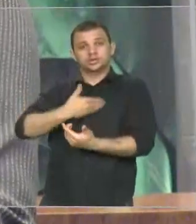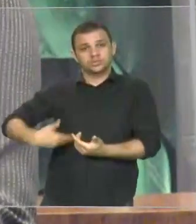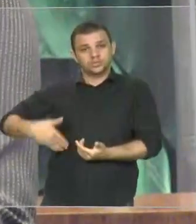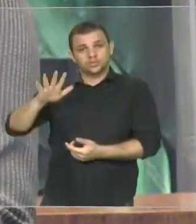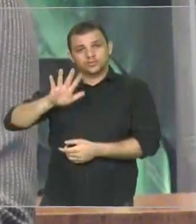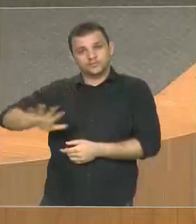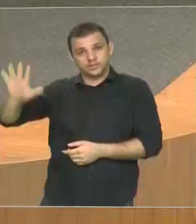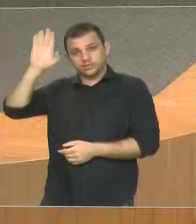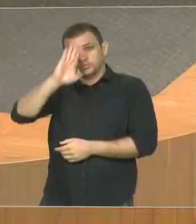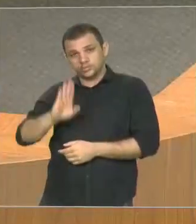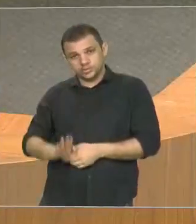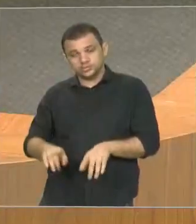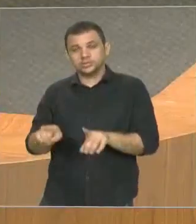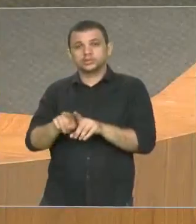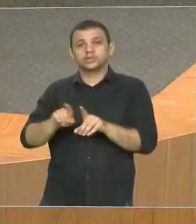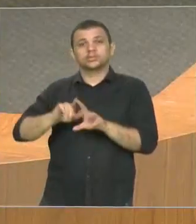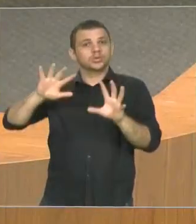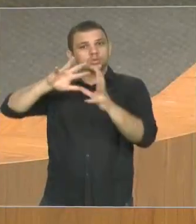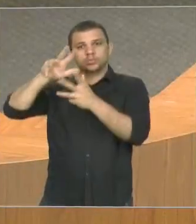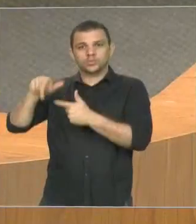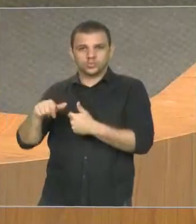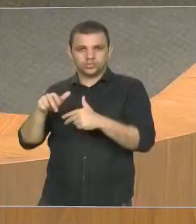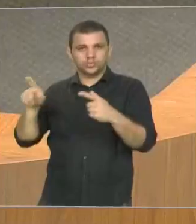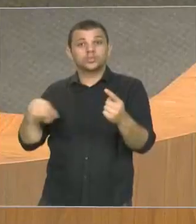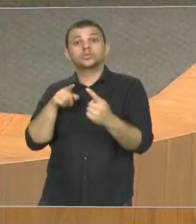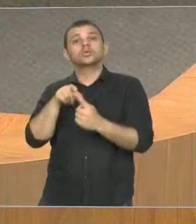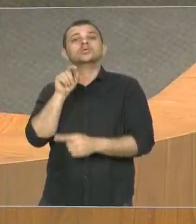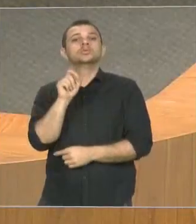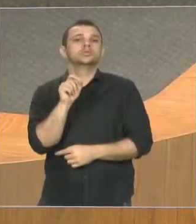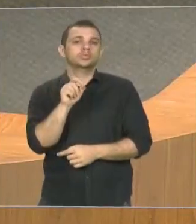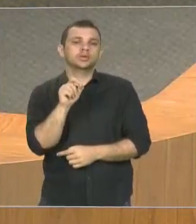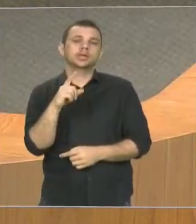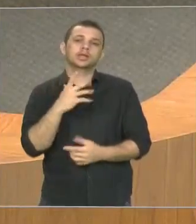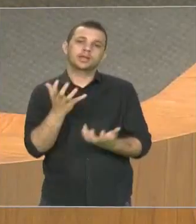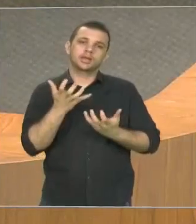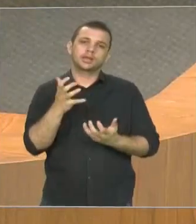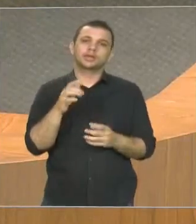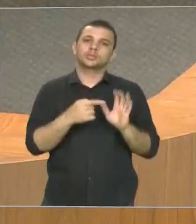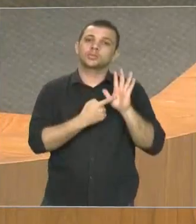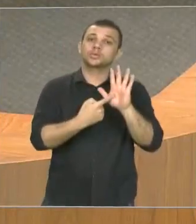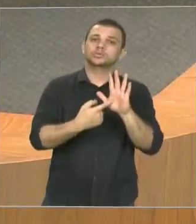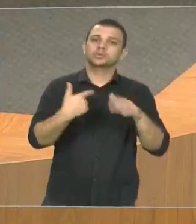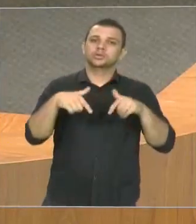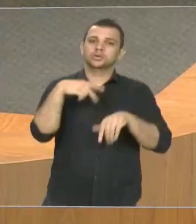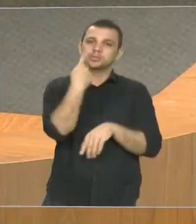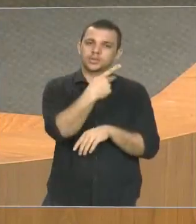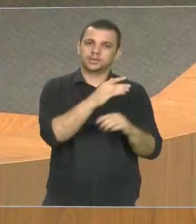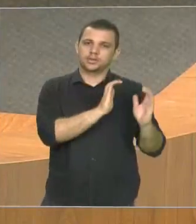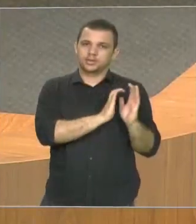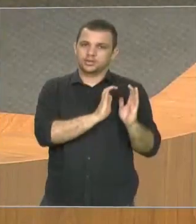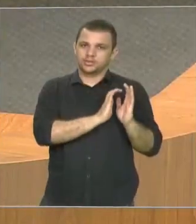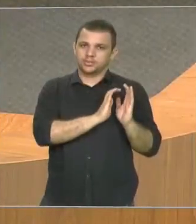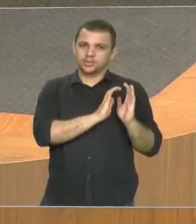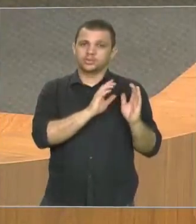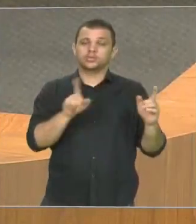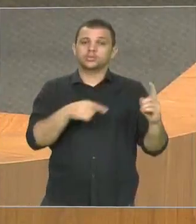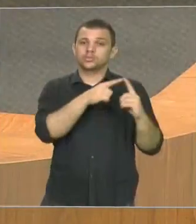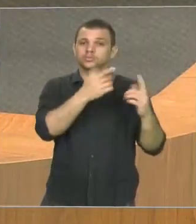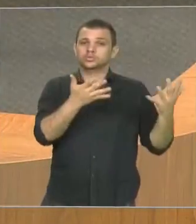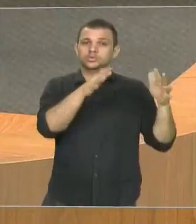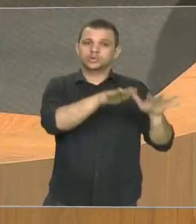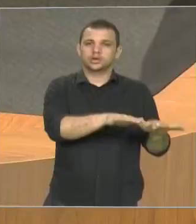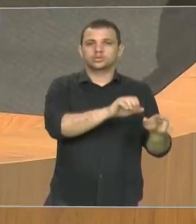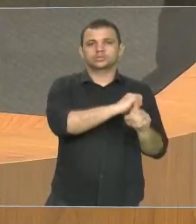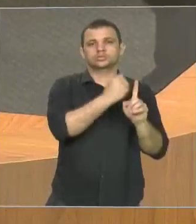pelas APAI na perspectiva da inclusão social. Quero parabenizar também o